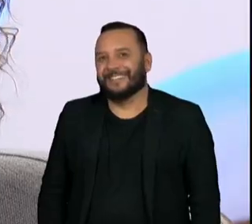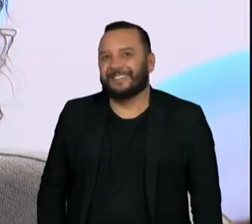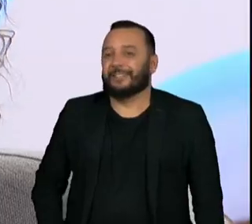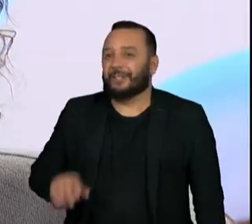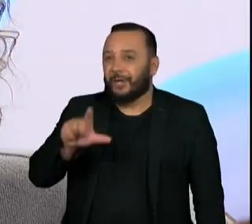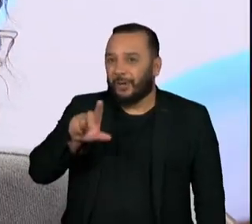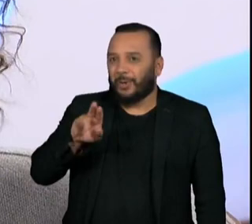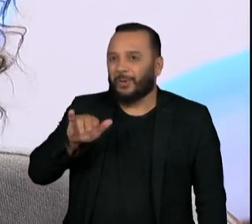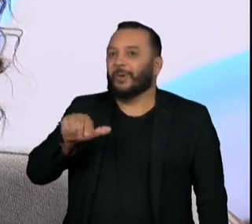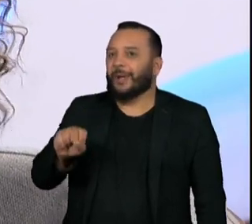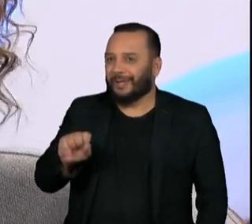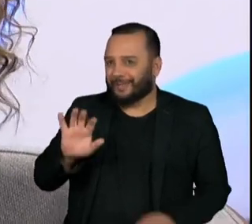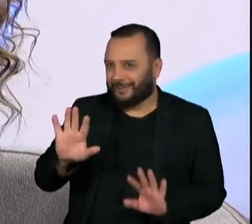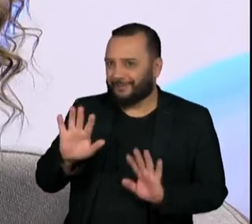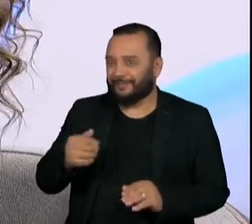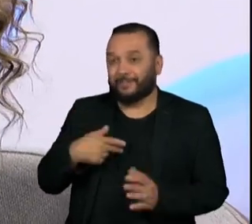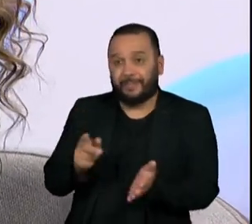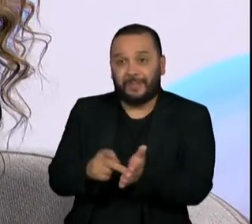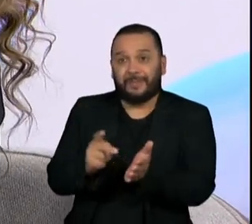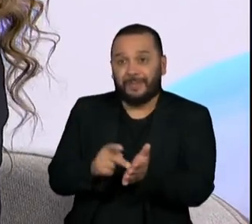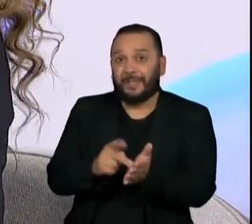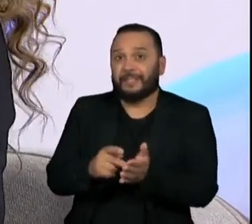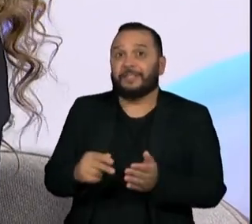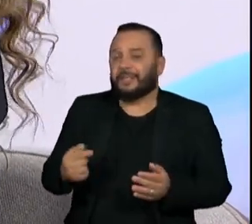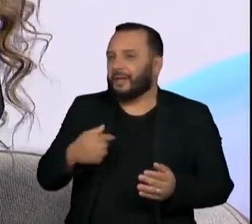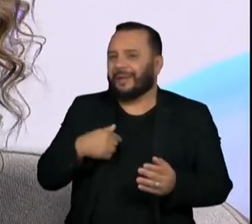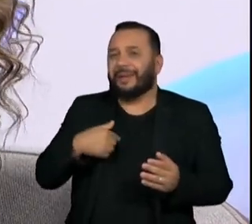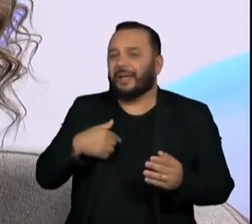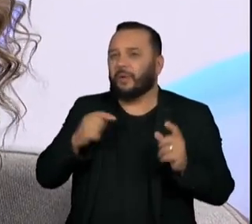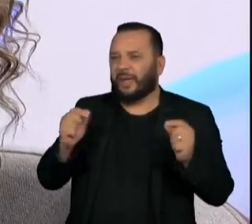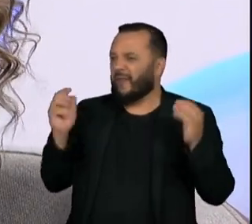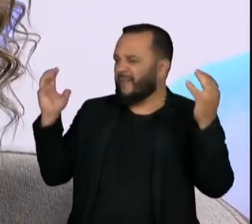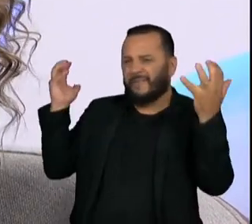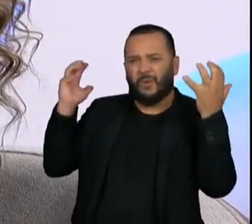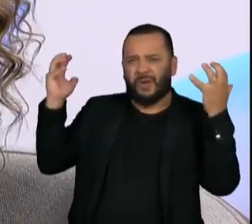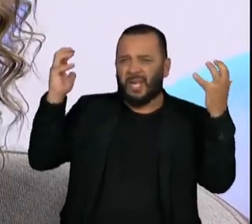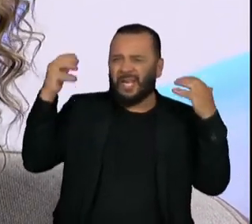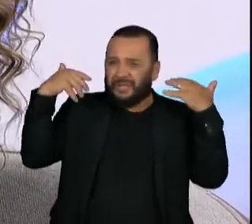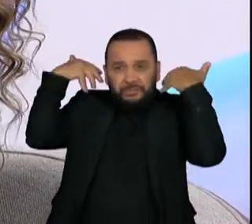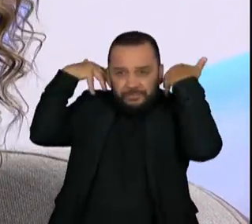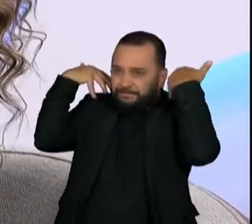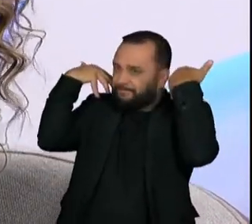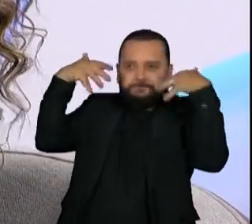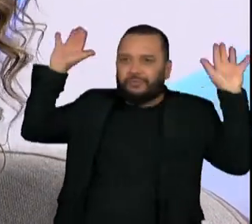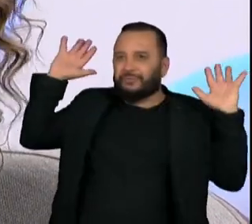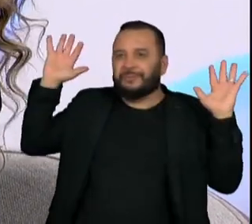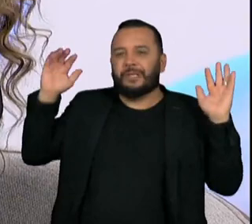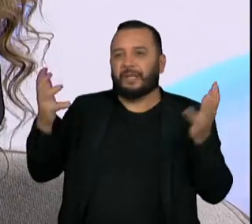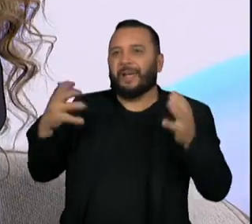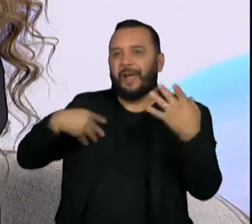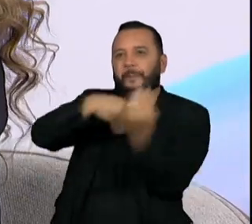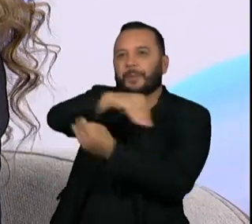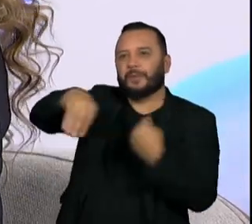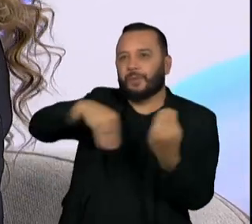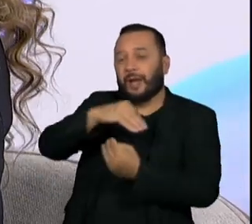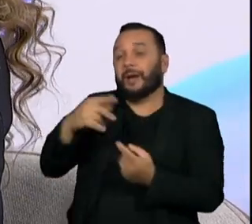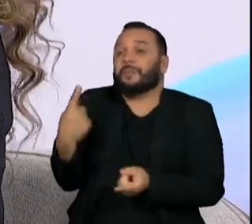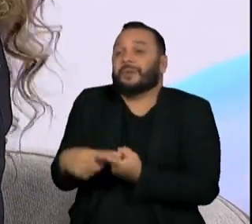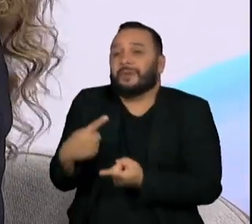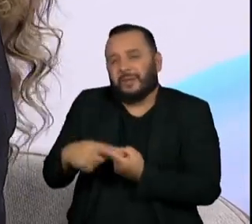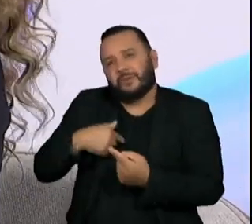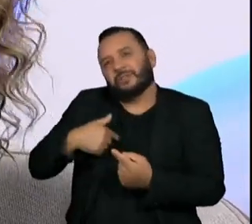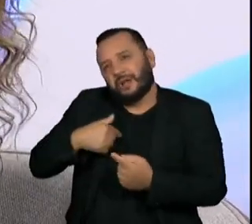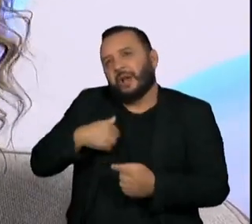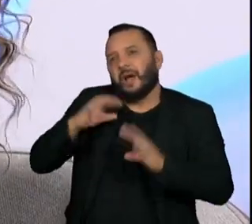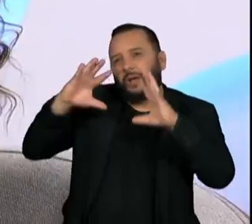Lucas, na verdade o que eu fiz foi me desprender de tudo que eu já sabia, porque eu cantava na noite há muitos anos MPB,